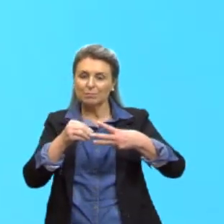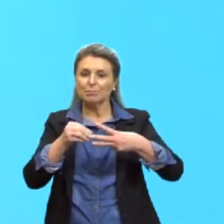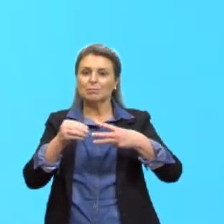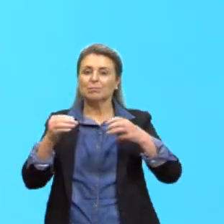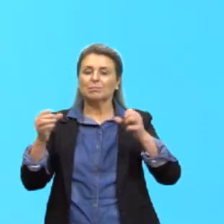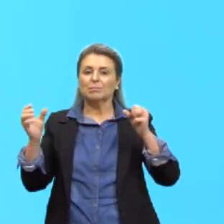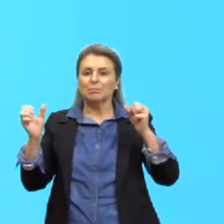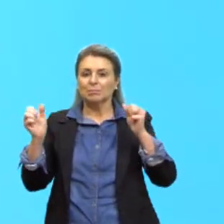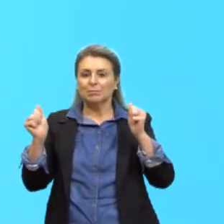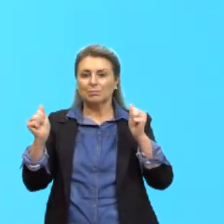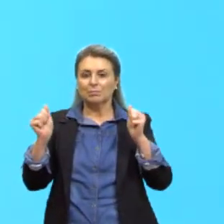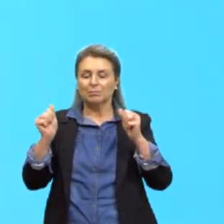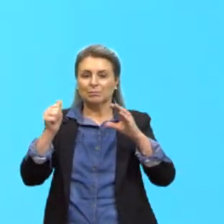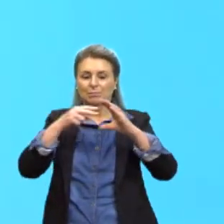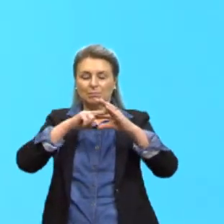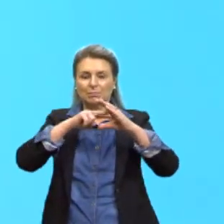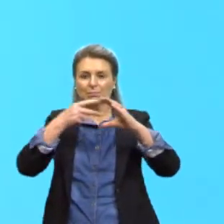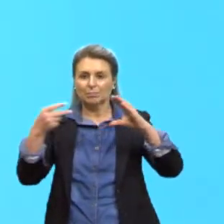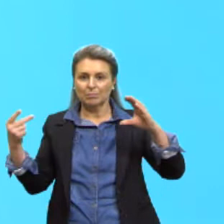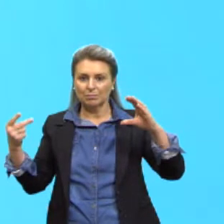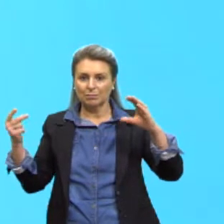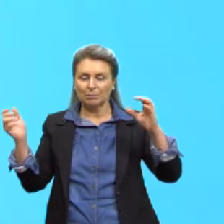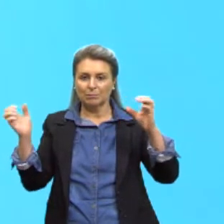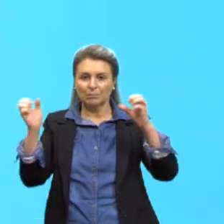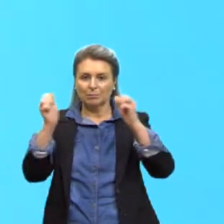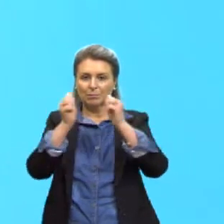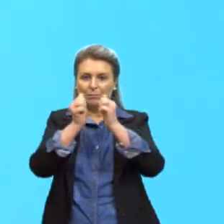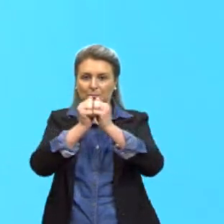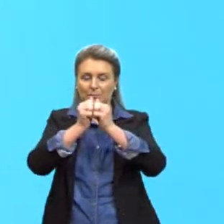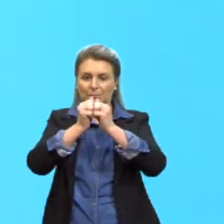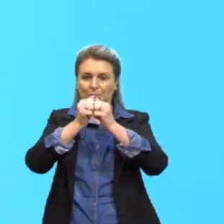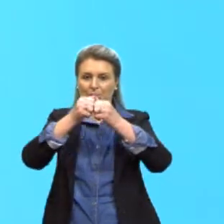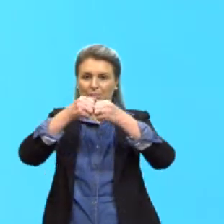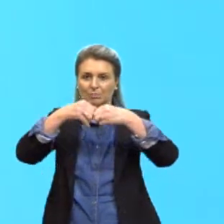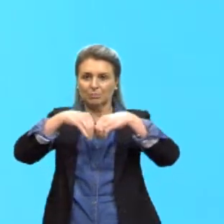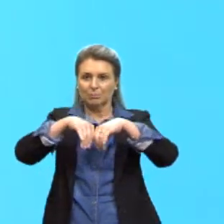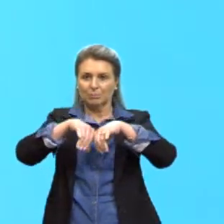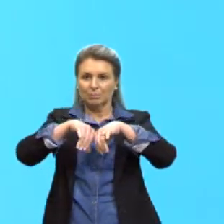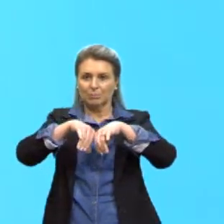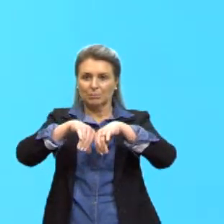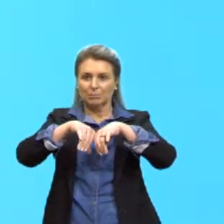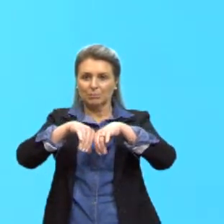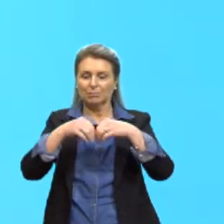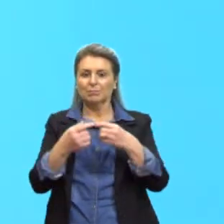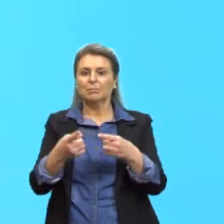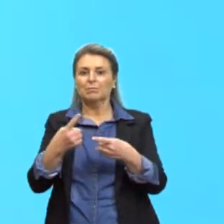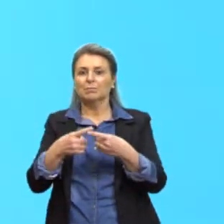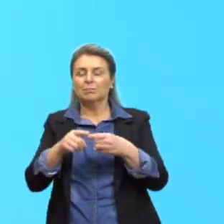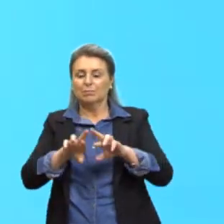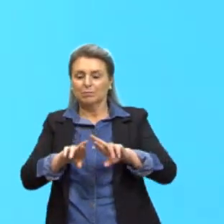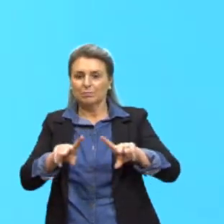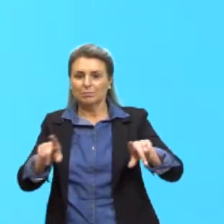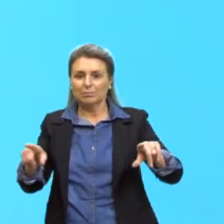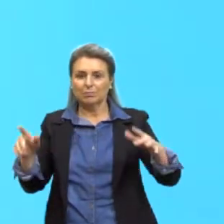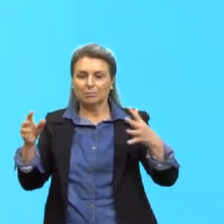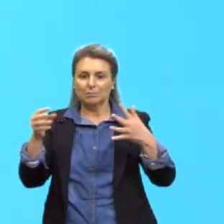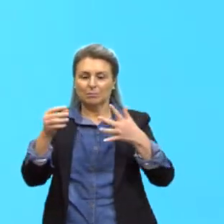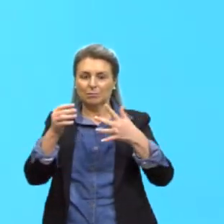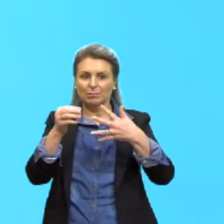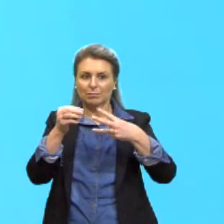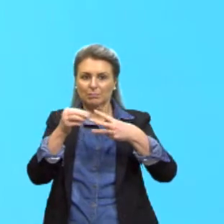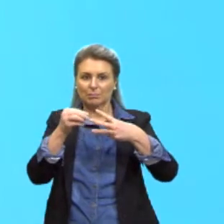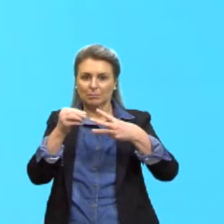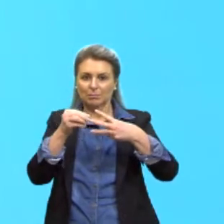né, ele se desenvolve em todos os nossos tecidos, por meio da diferenciação celular. Então,